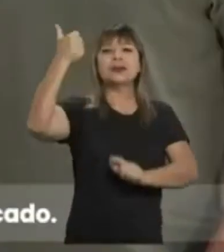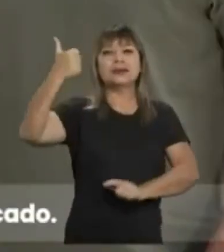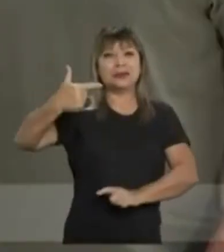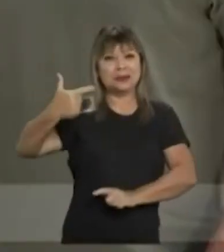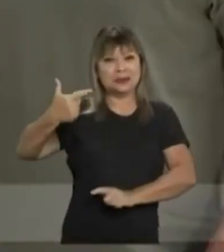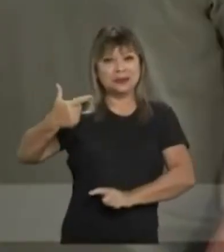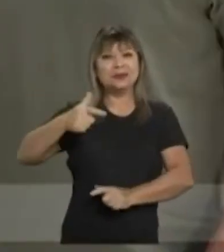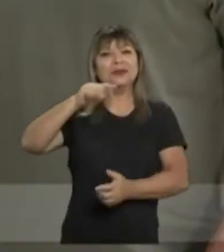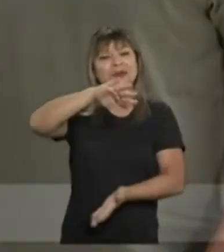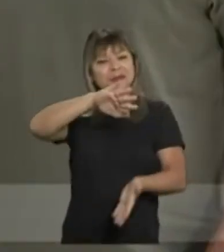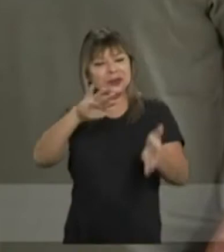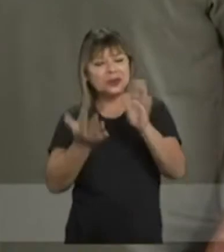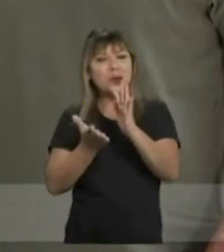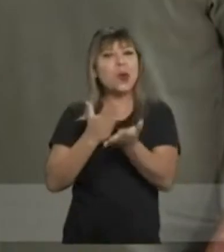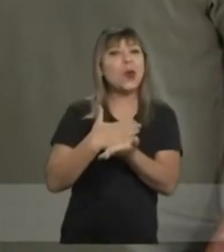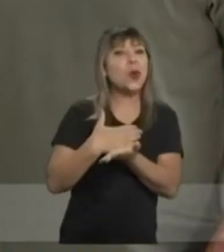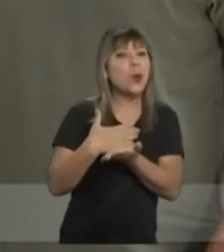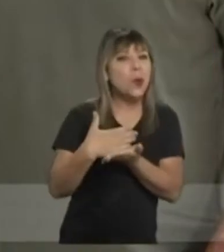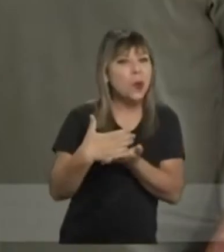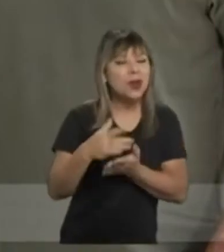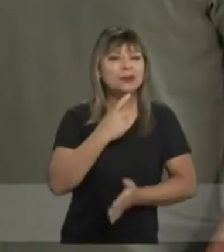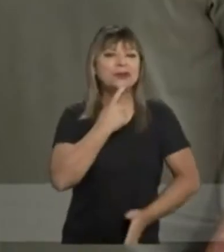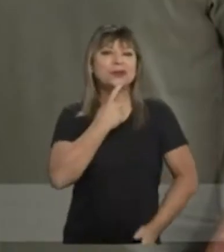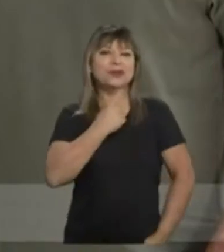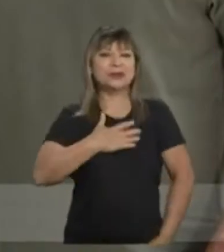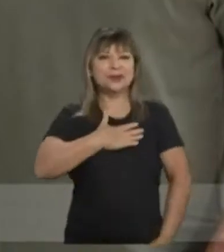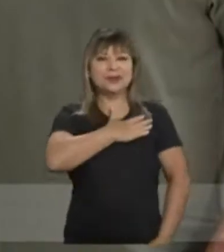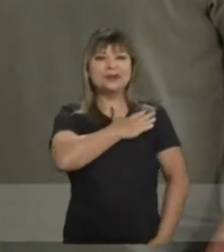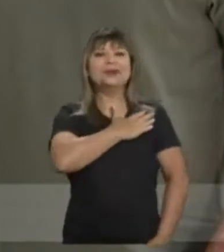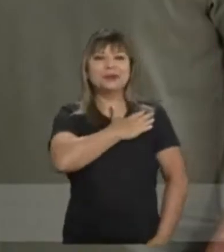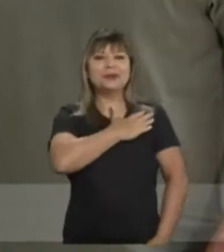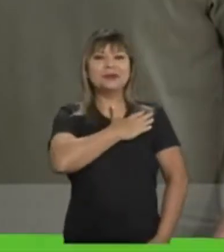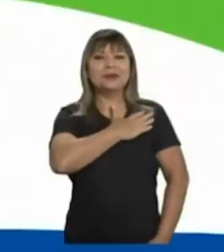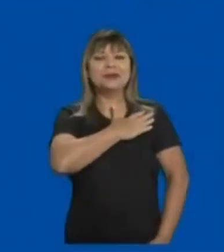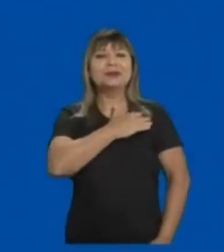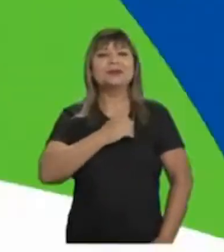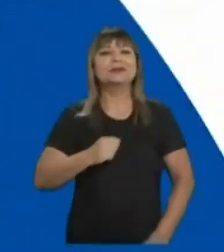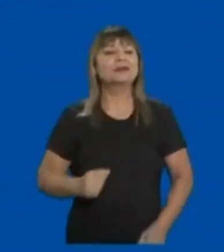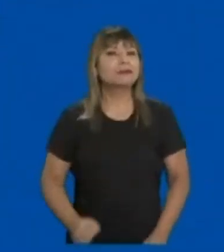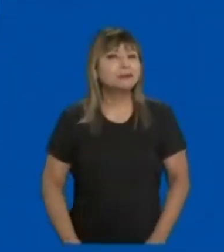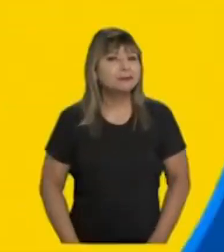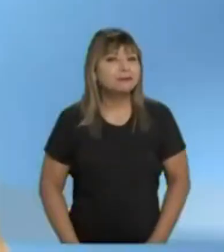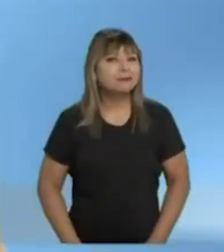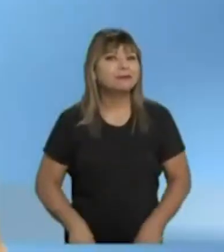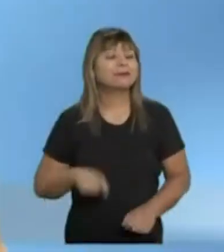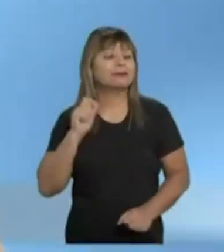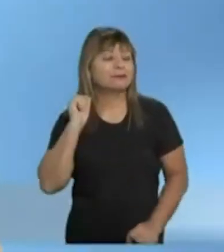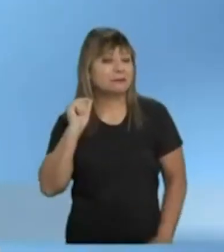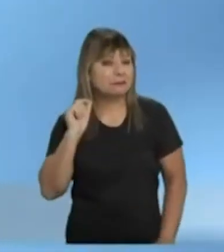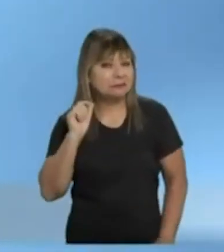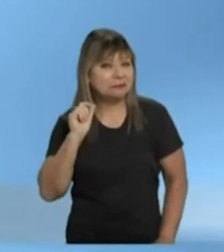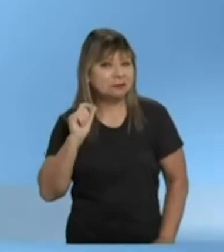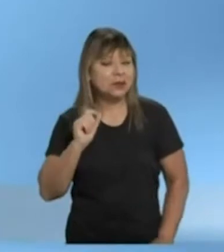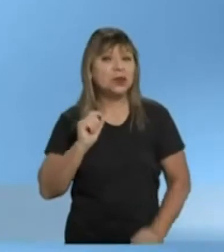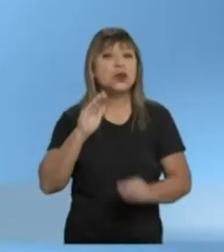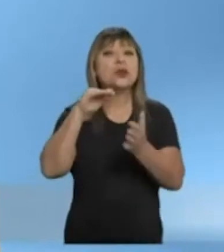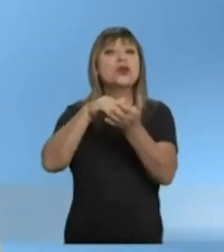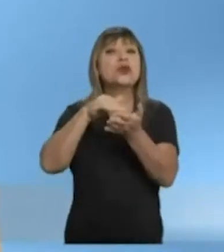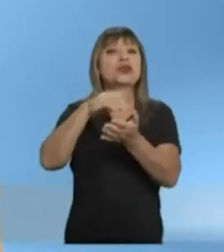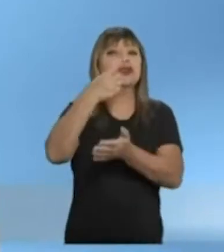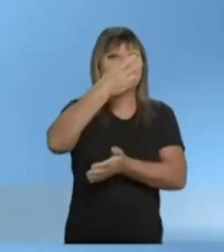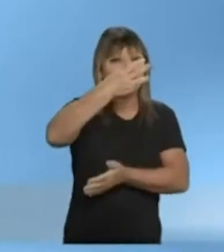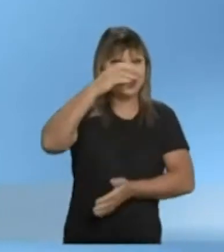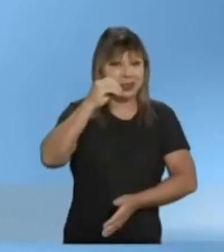colocado. A mudança já começou. Capitão Contar! Gente, no próximo dia